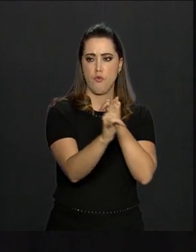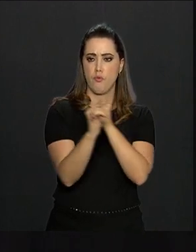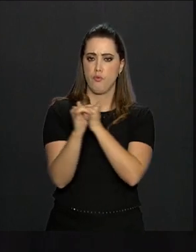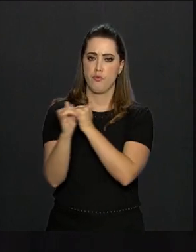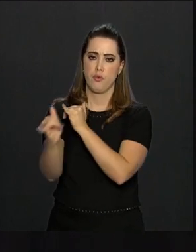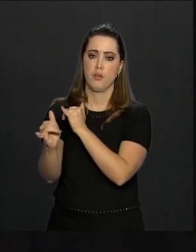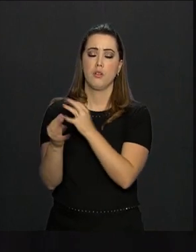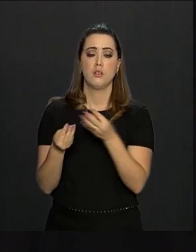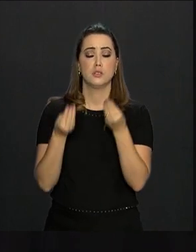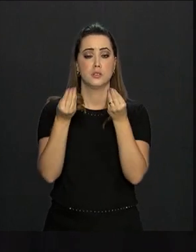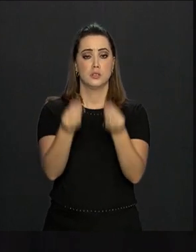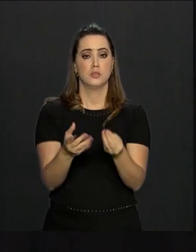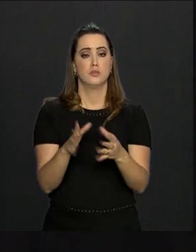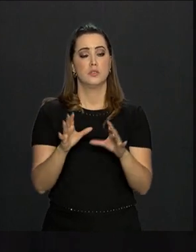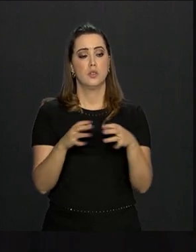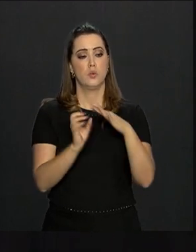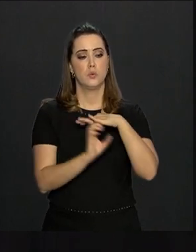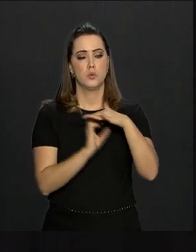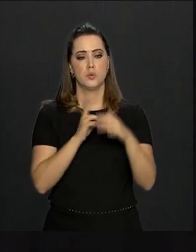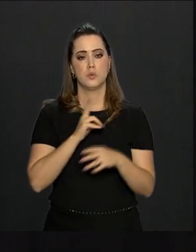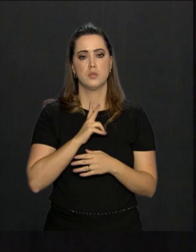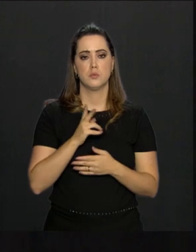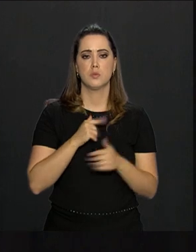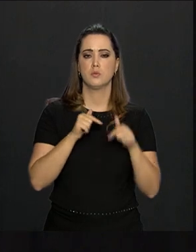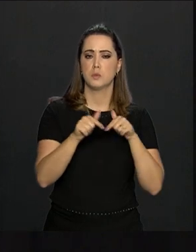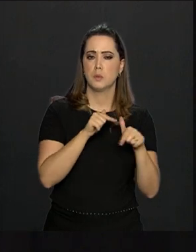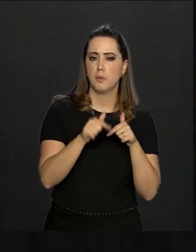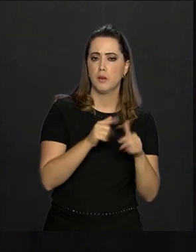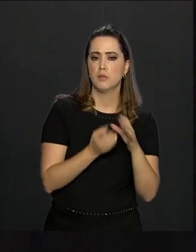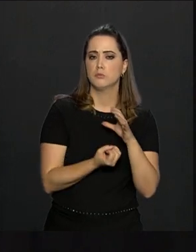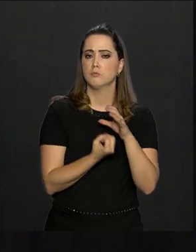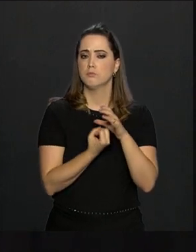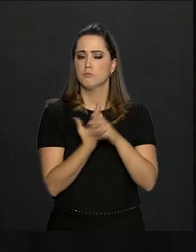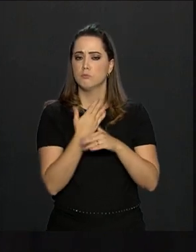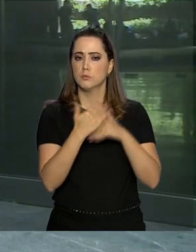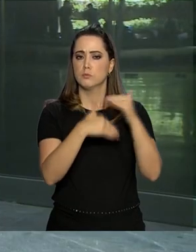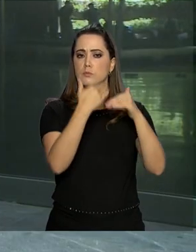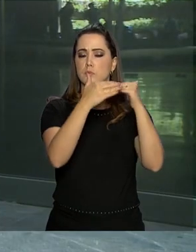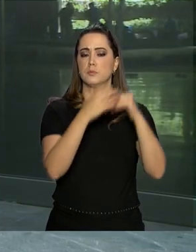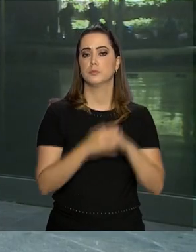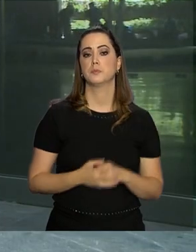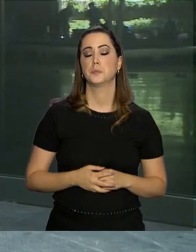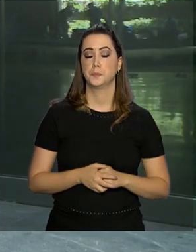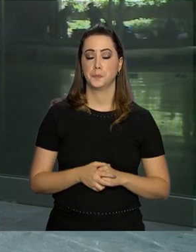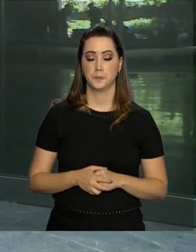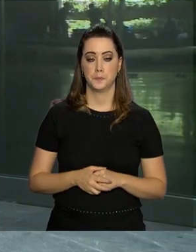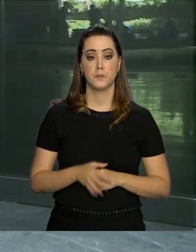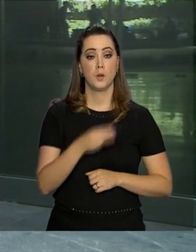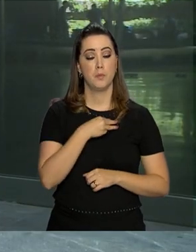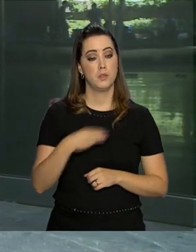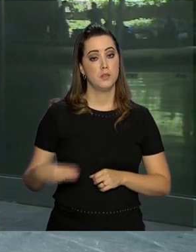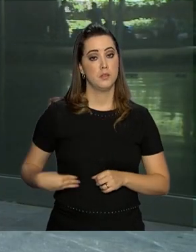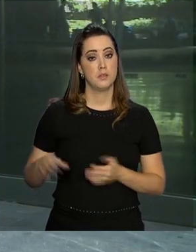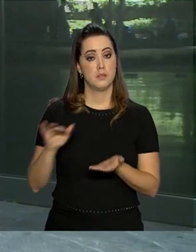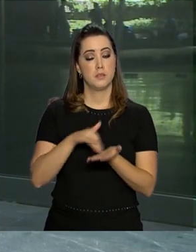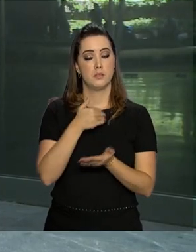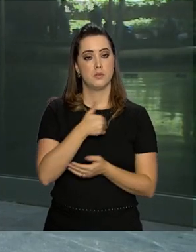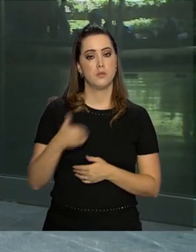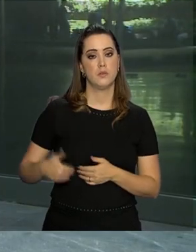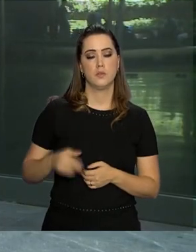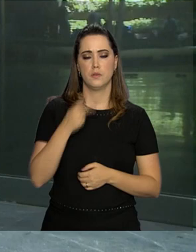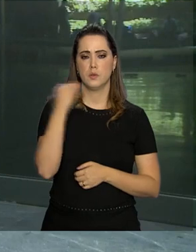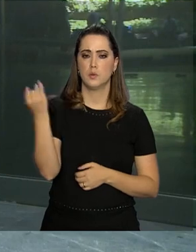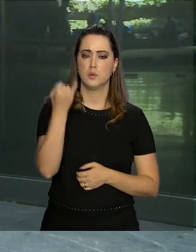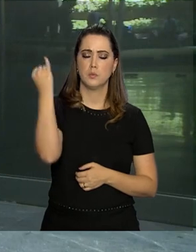o setor privado para operar, investir, expandir esses serviços. O ministro da Secretaria de Governo reforçou a